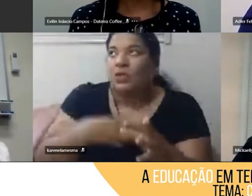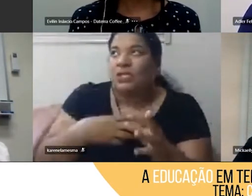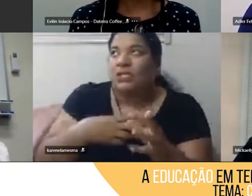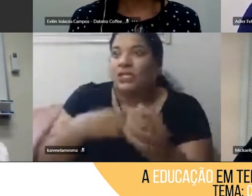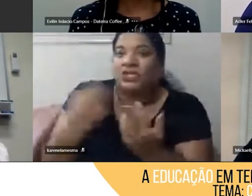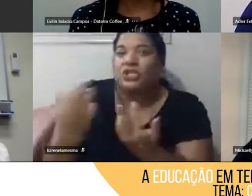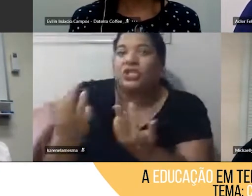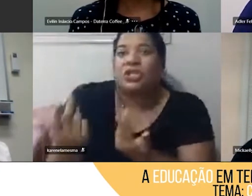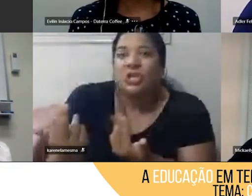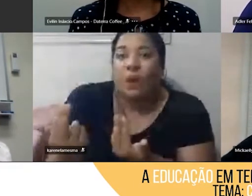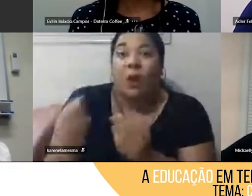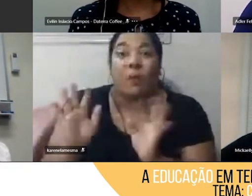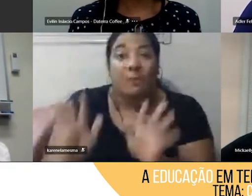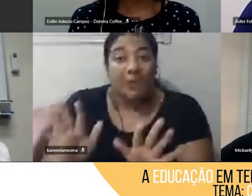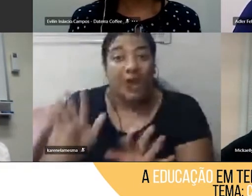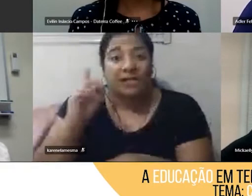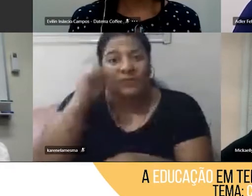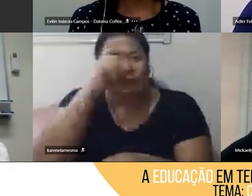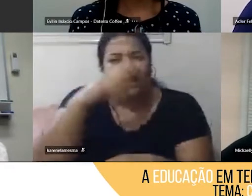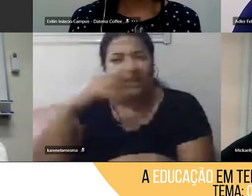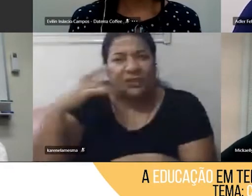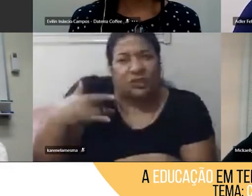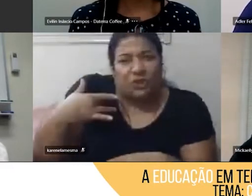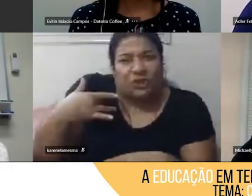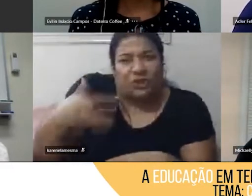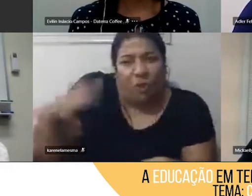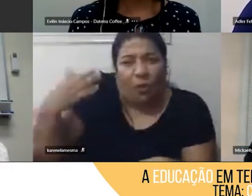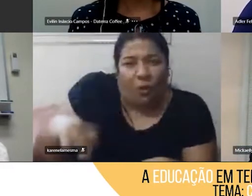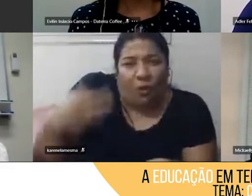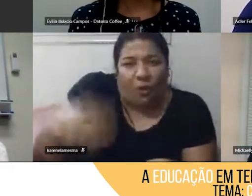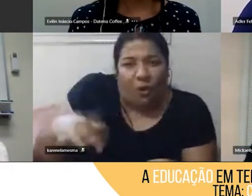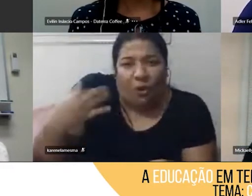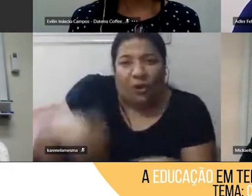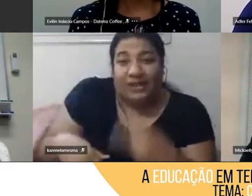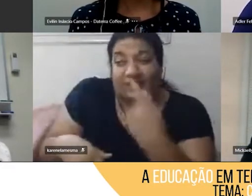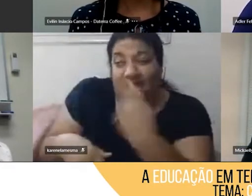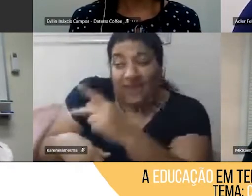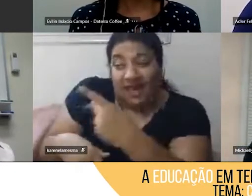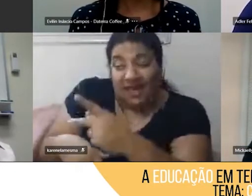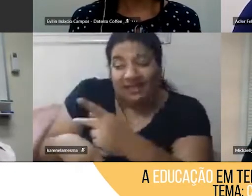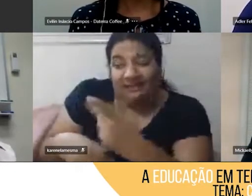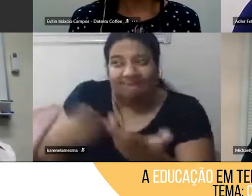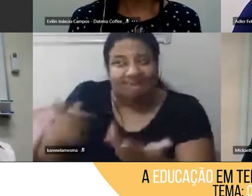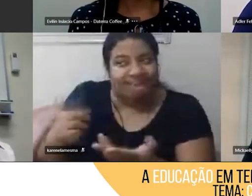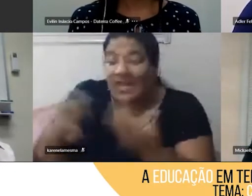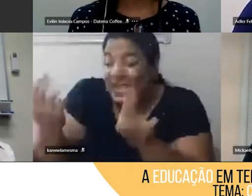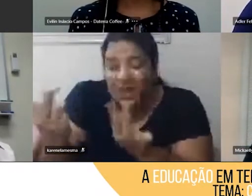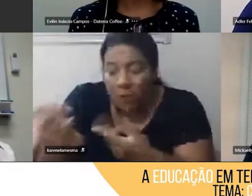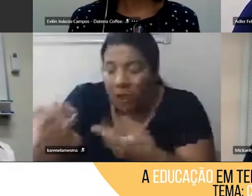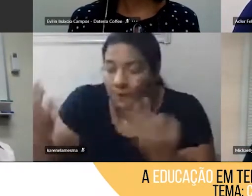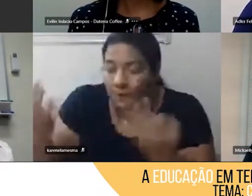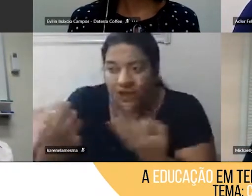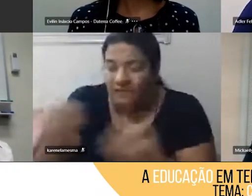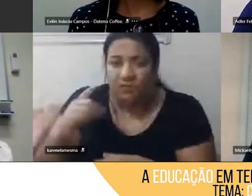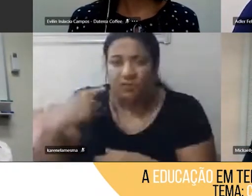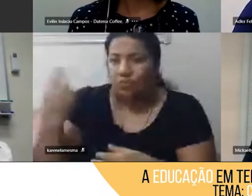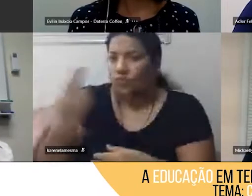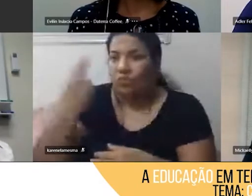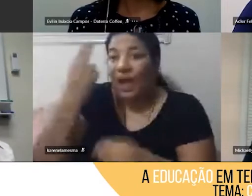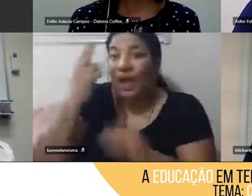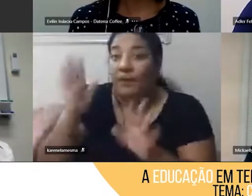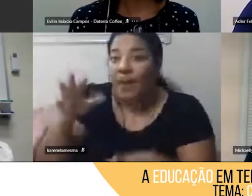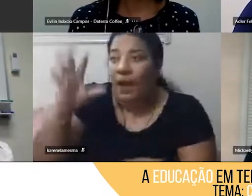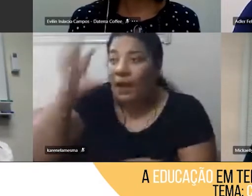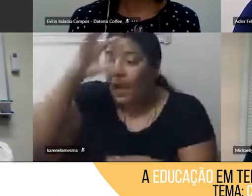difícil a gente sentir a dor da pessoa, nós nos sentimos igual, mas como é que a gente compreende o outro e começa a